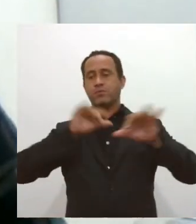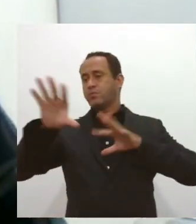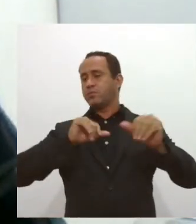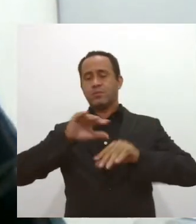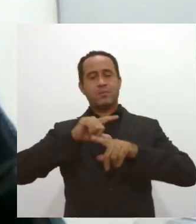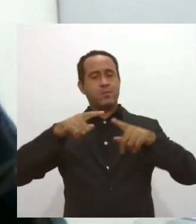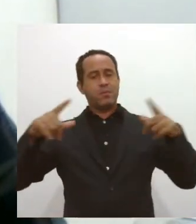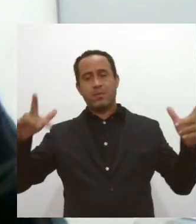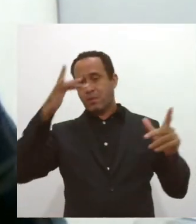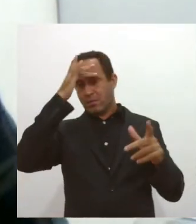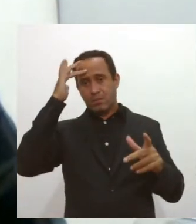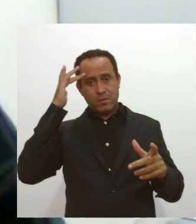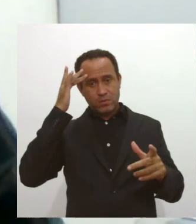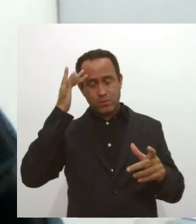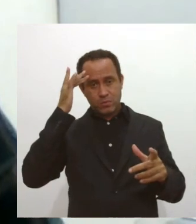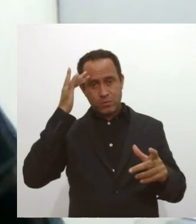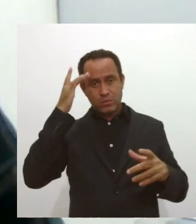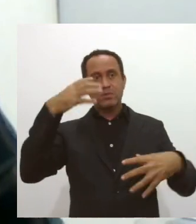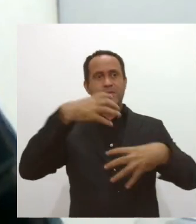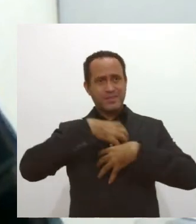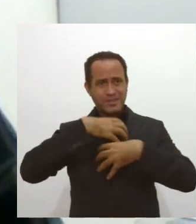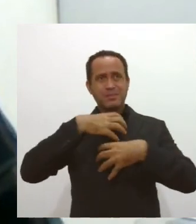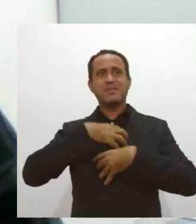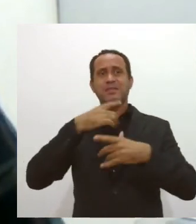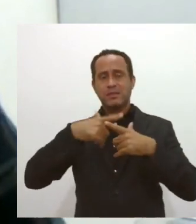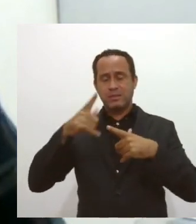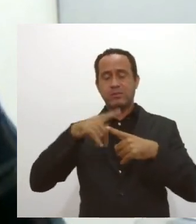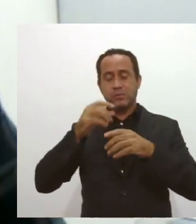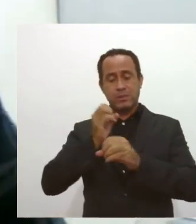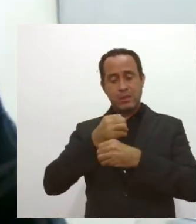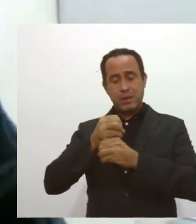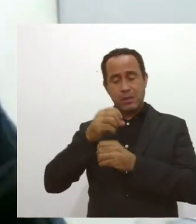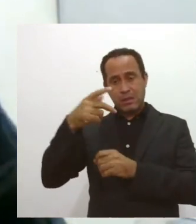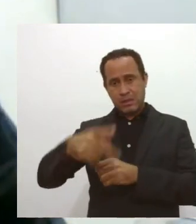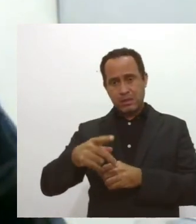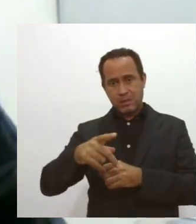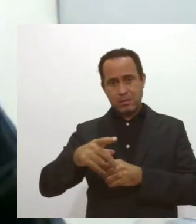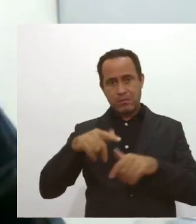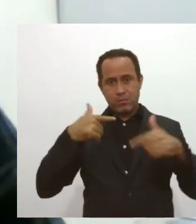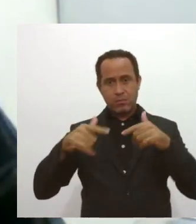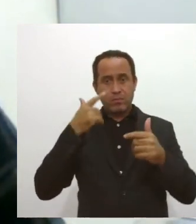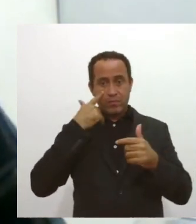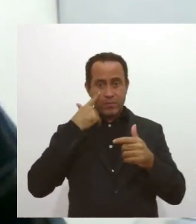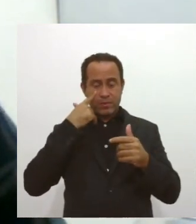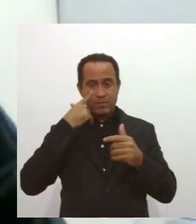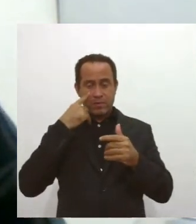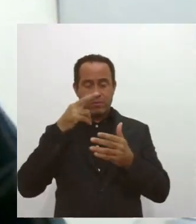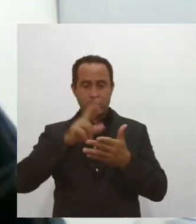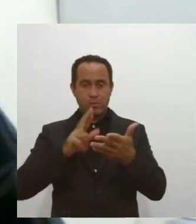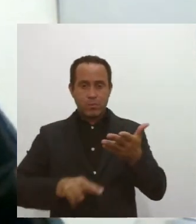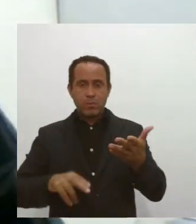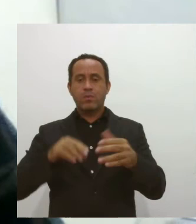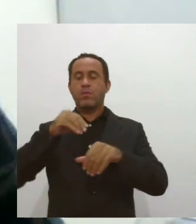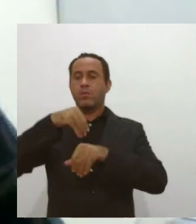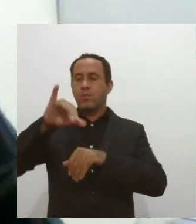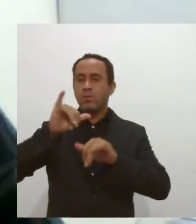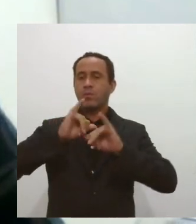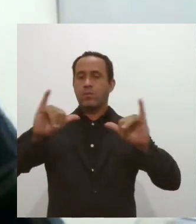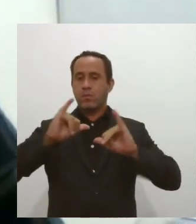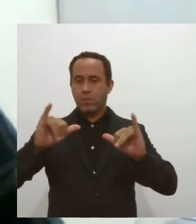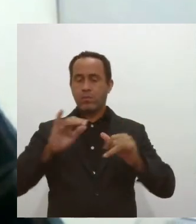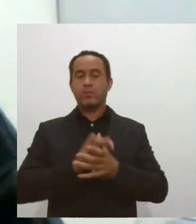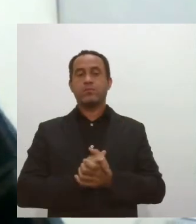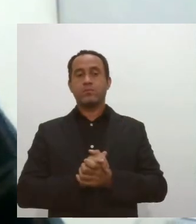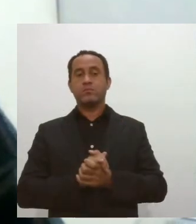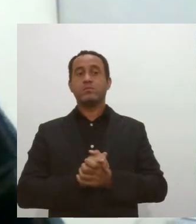pessoas. Nós estamos sentindo isso aqui no laboratório. Todo mundo está vendo pelos boletins, pelos noticiários, que